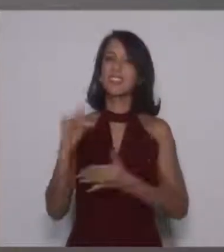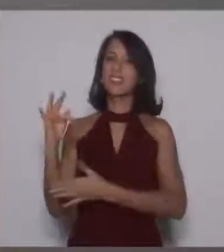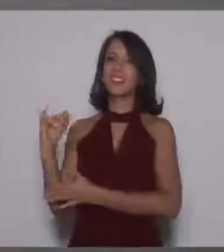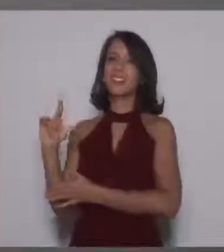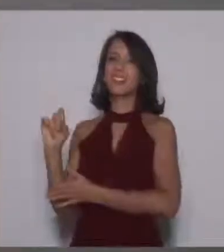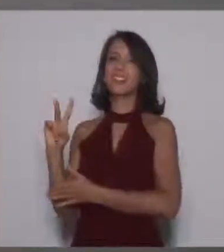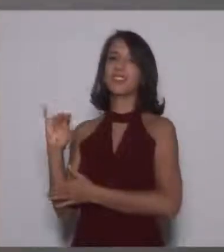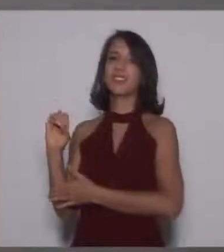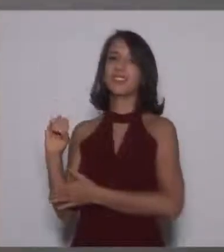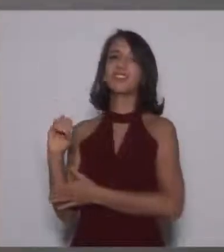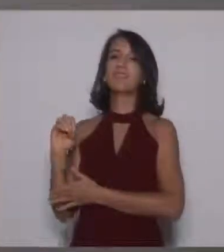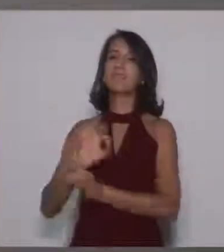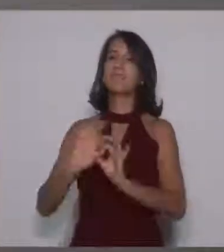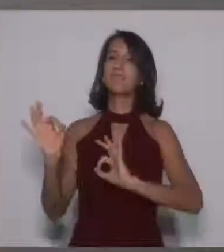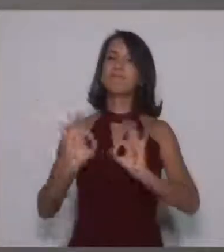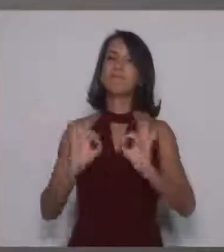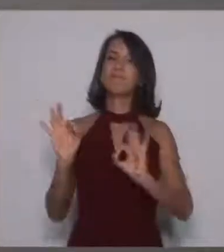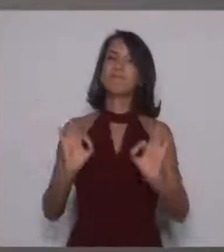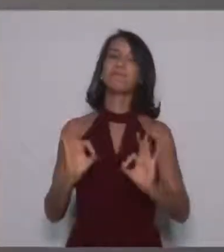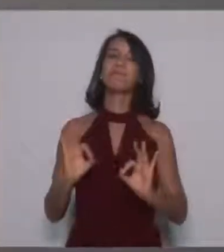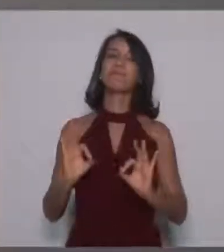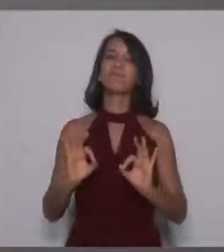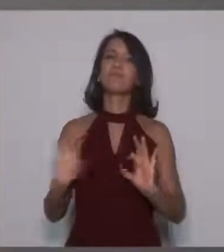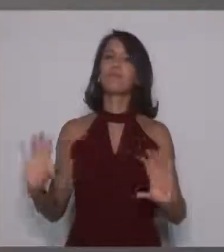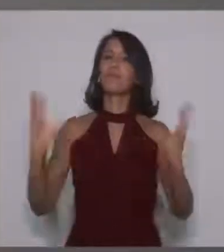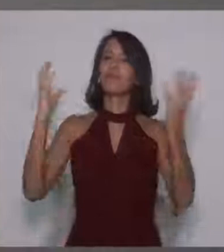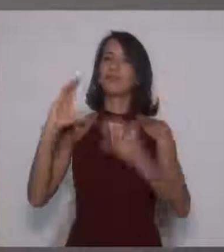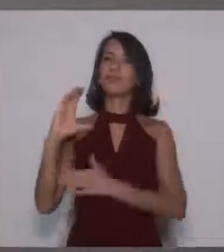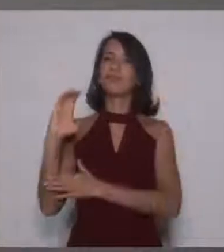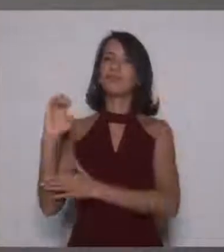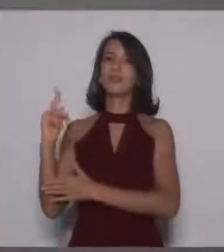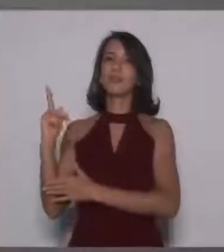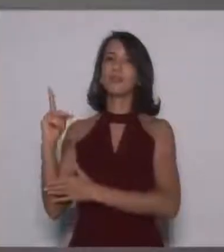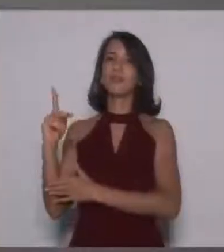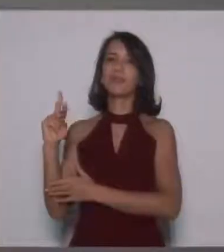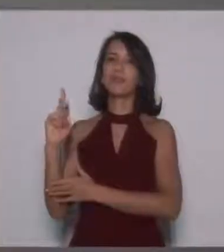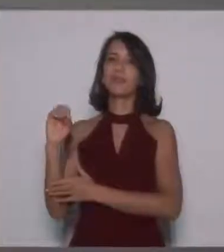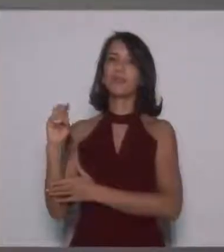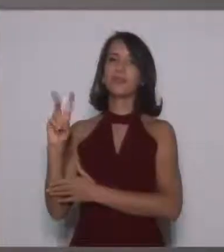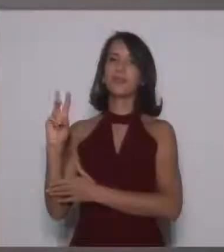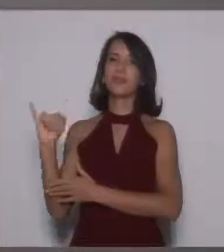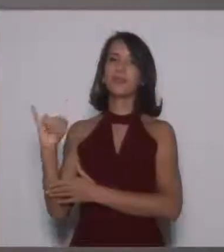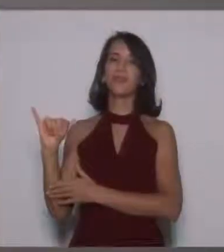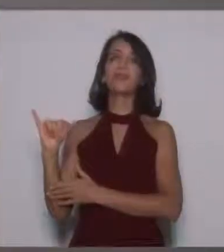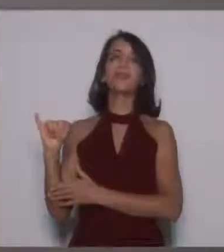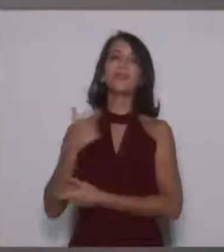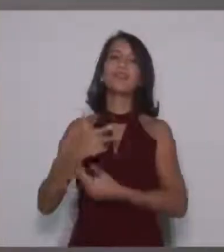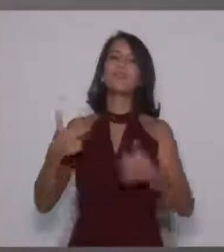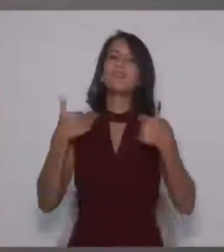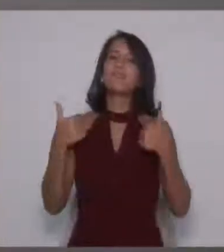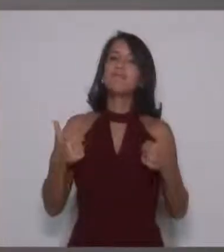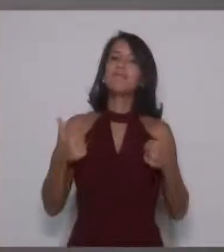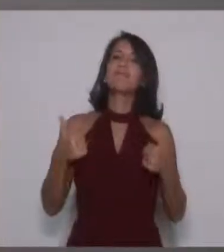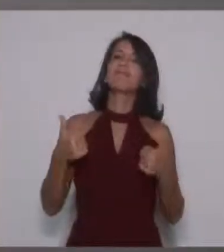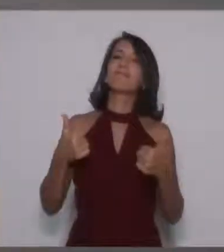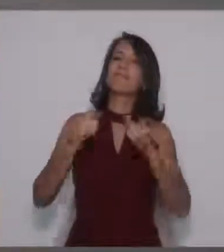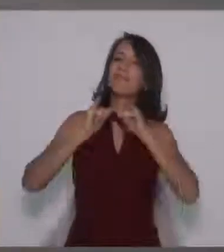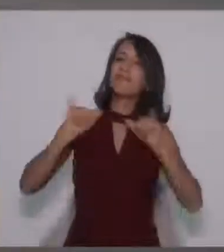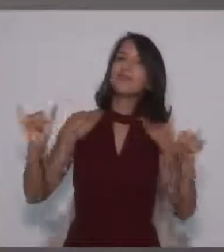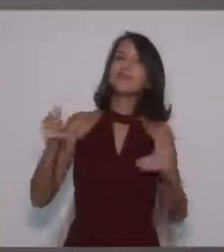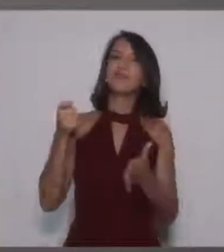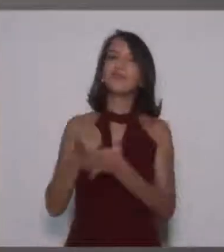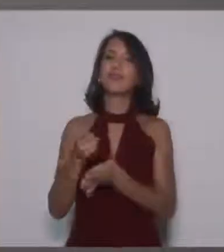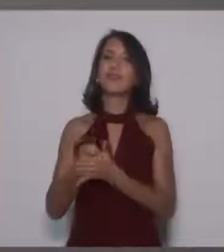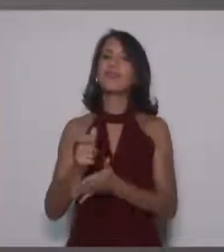esteve na organização desse evento do Ceprovi. Então, coisas boas a gente tem que falar. Quando temos que cobrar, nós cobramos. E